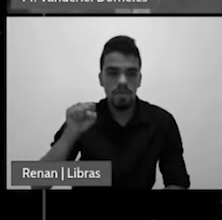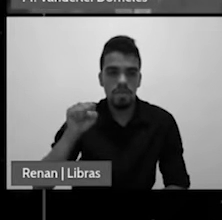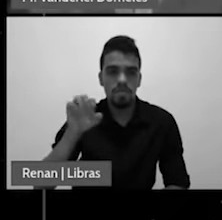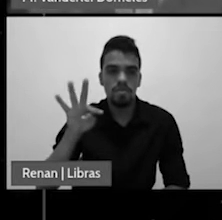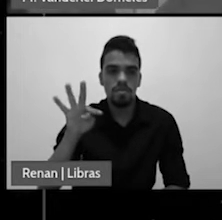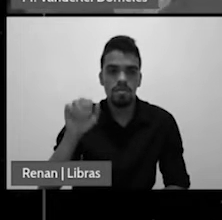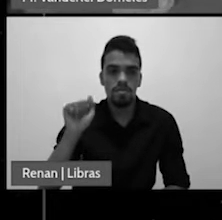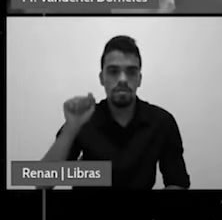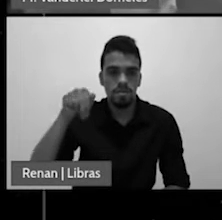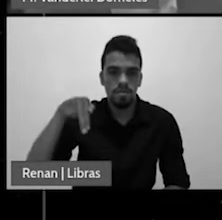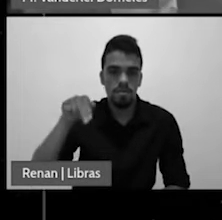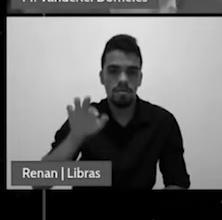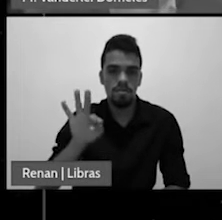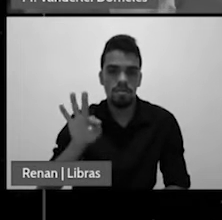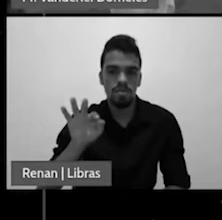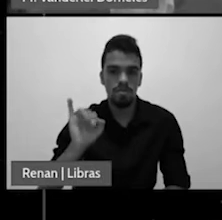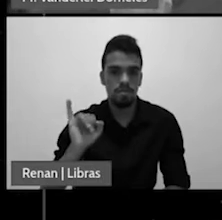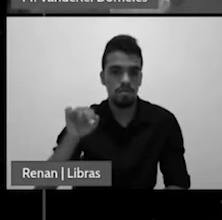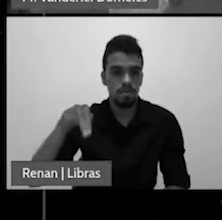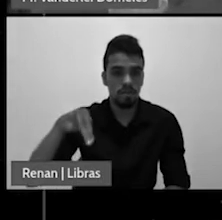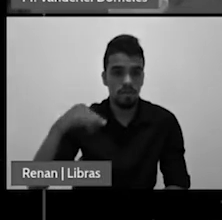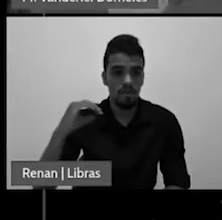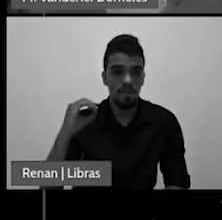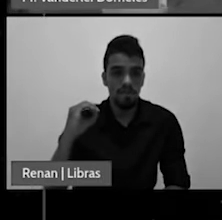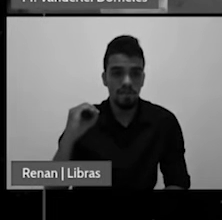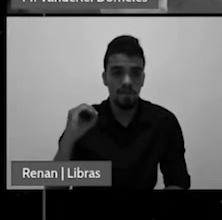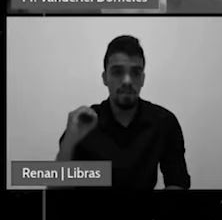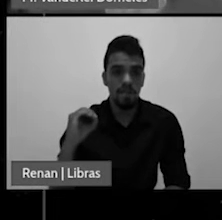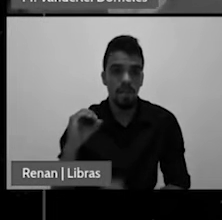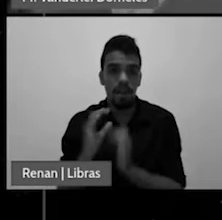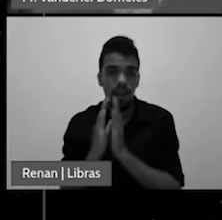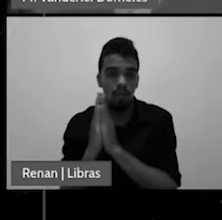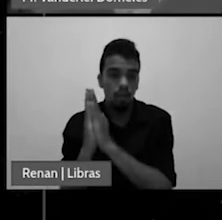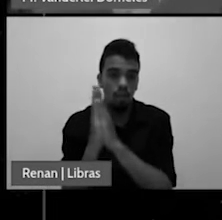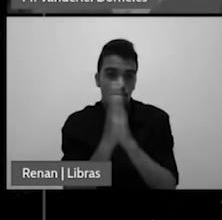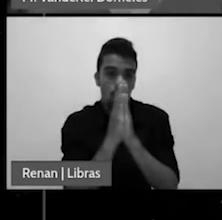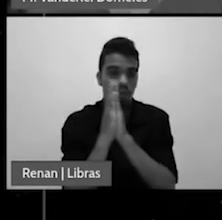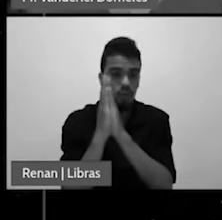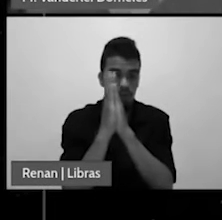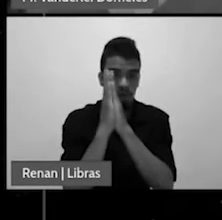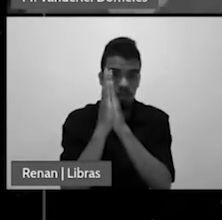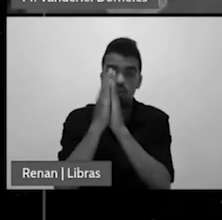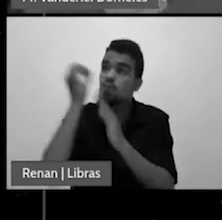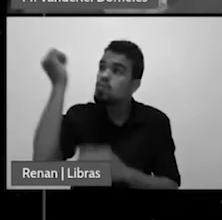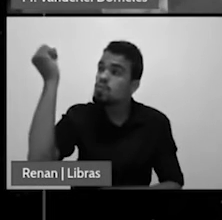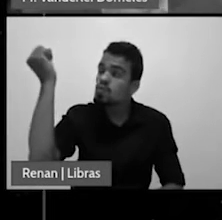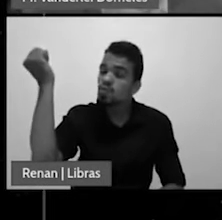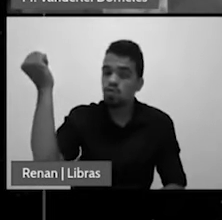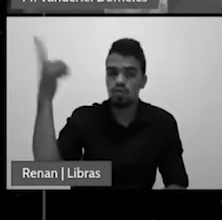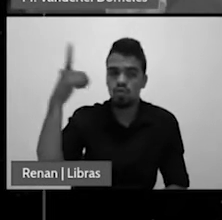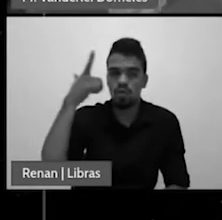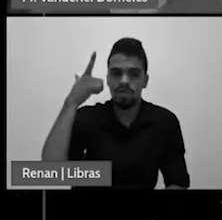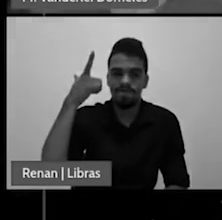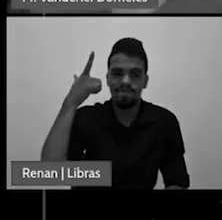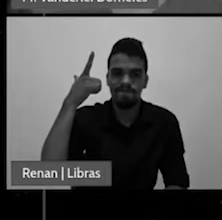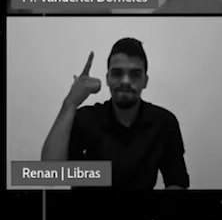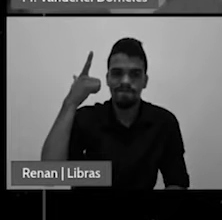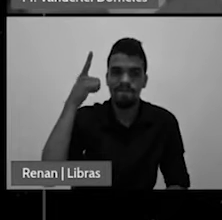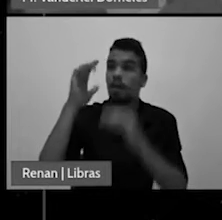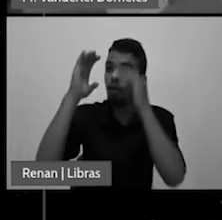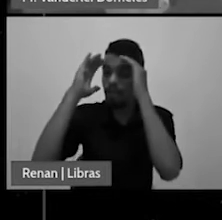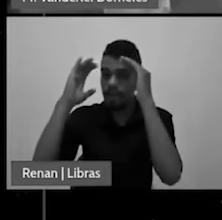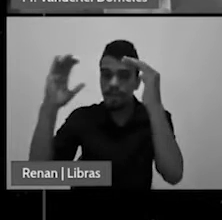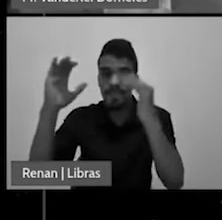da adoração do sol para a guarda do dia do sol. Por causa desse decreto que ele fez.